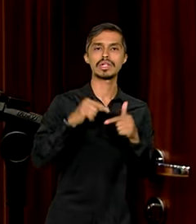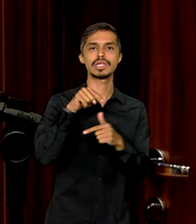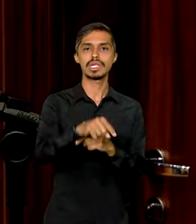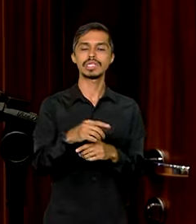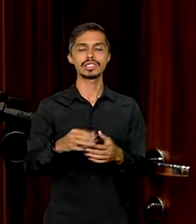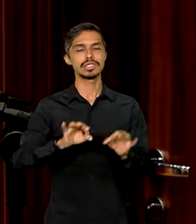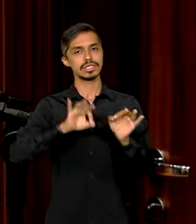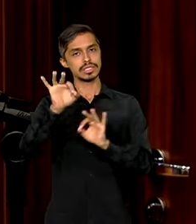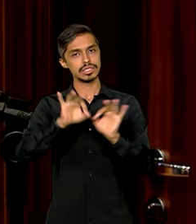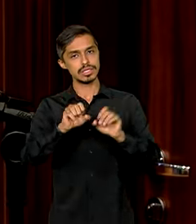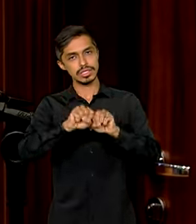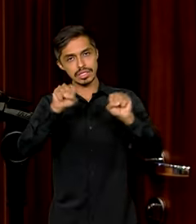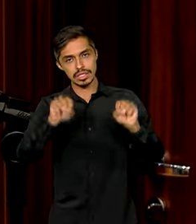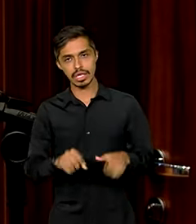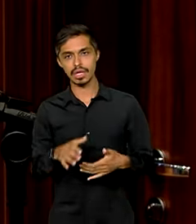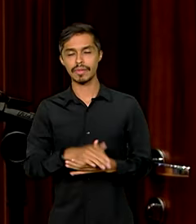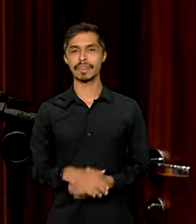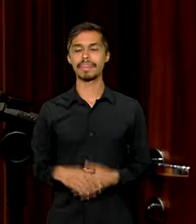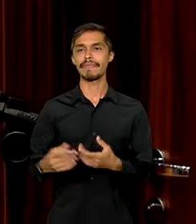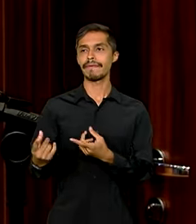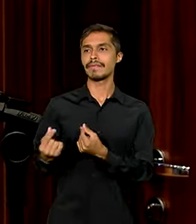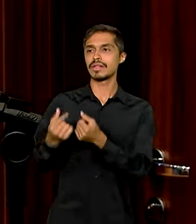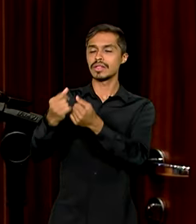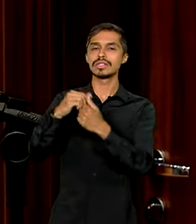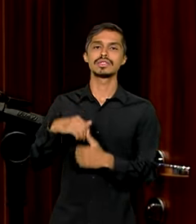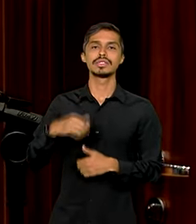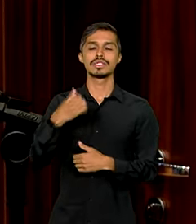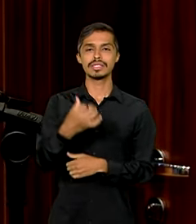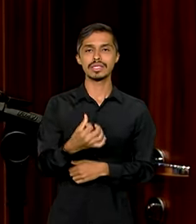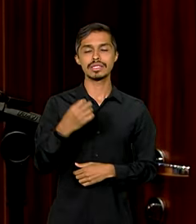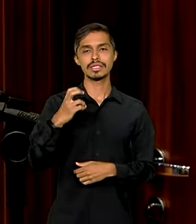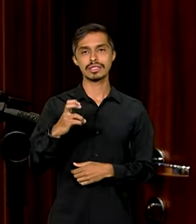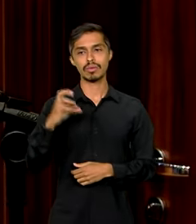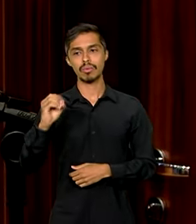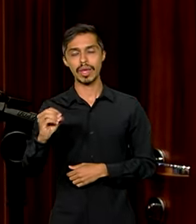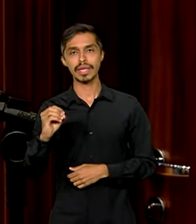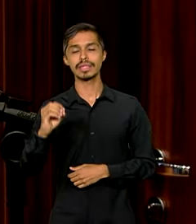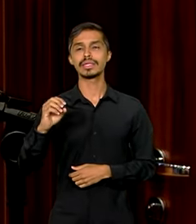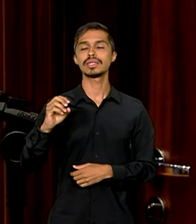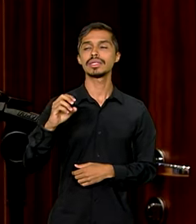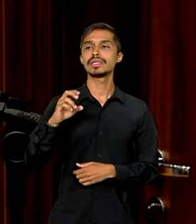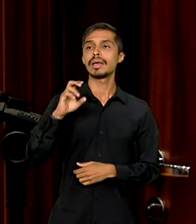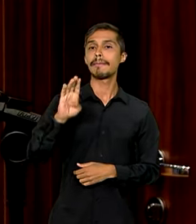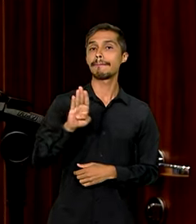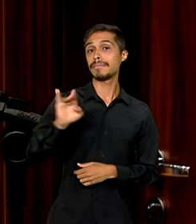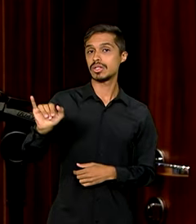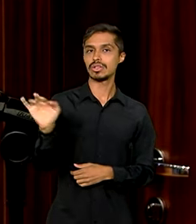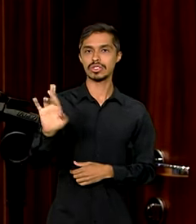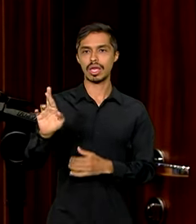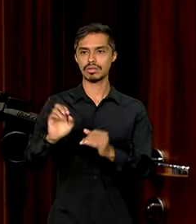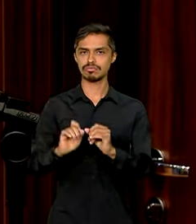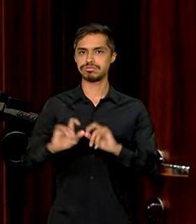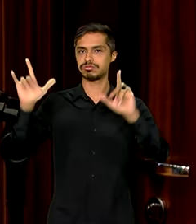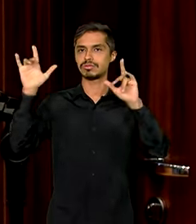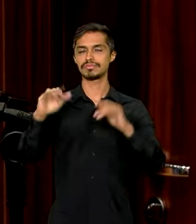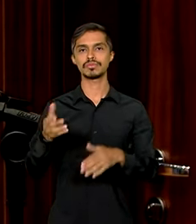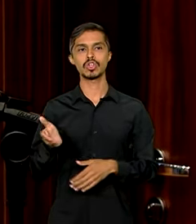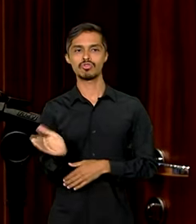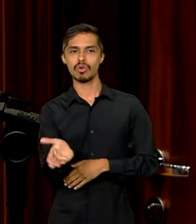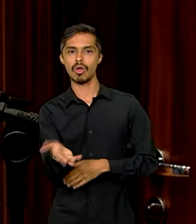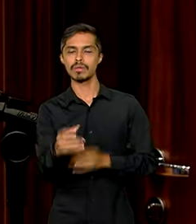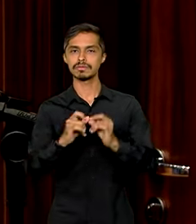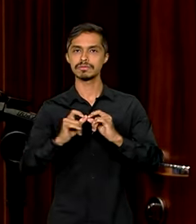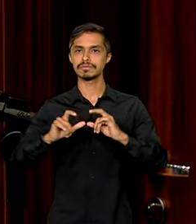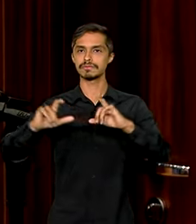sistema hoje com um faturamento de 655 bilhões de reais. E no ritmo de